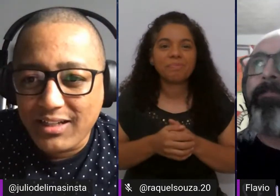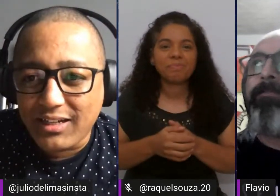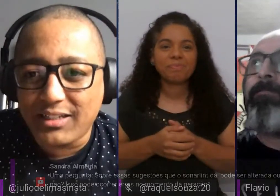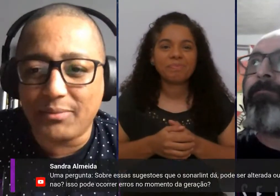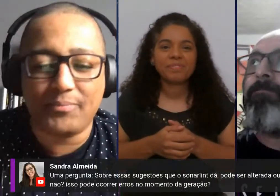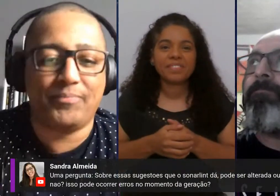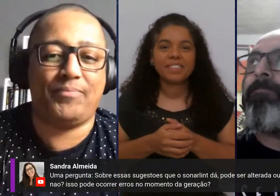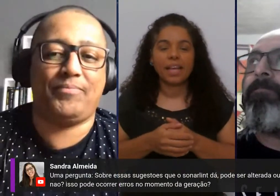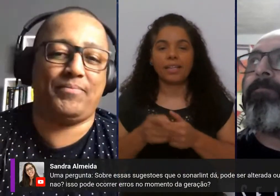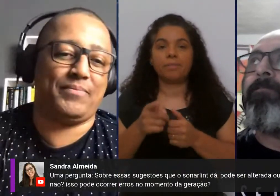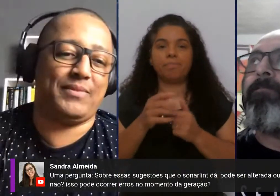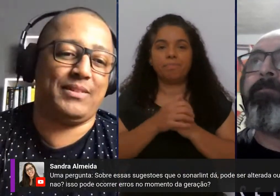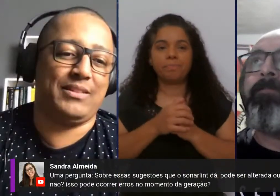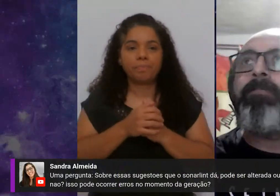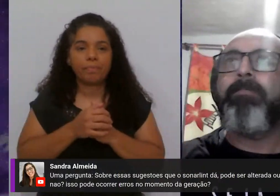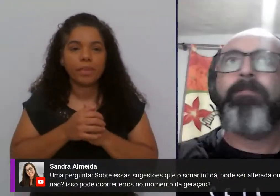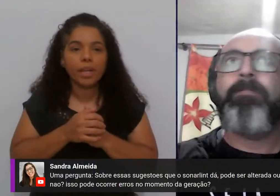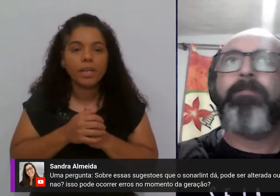aqui